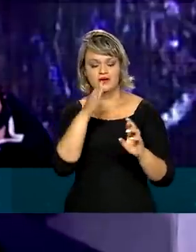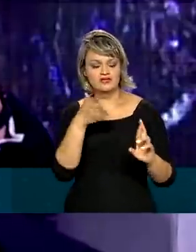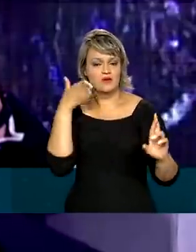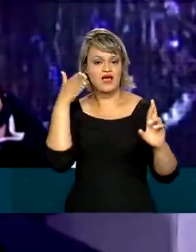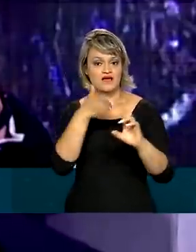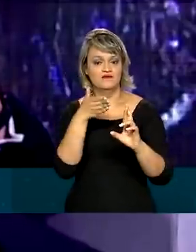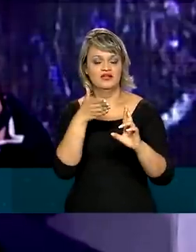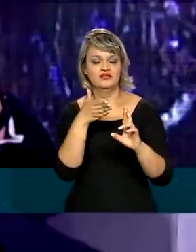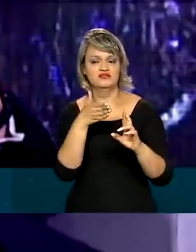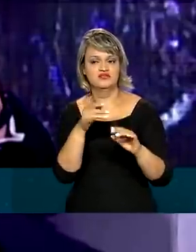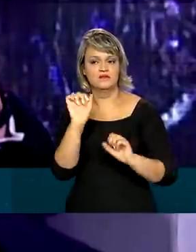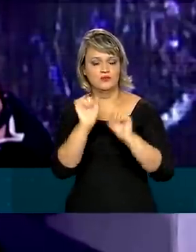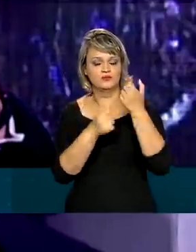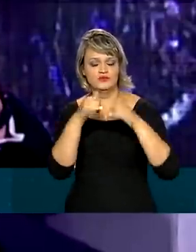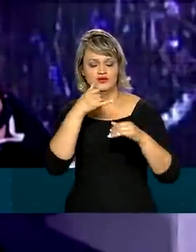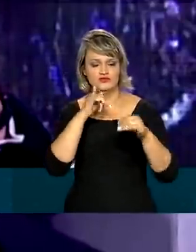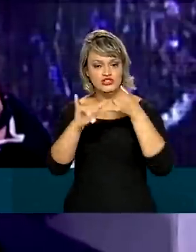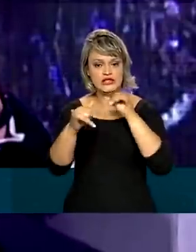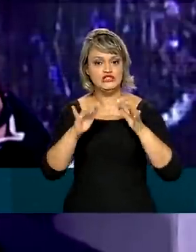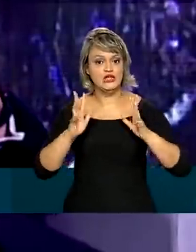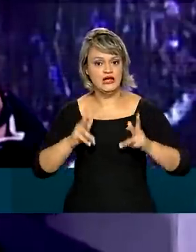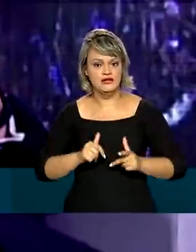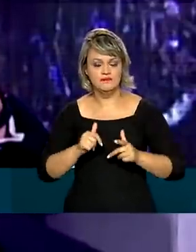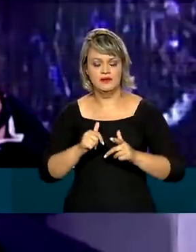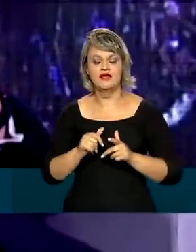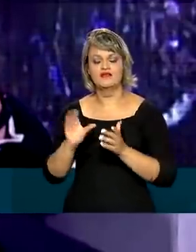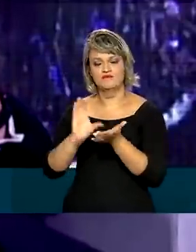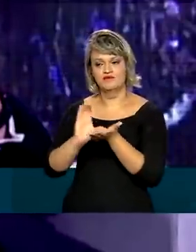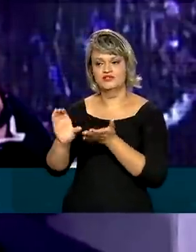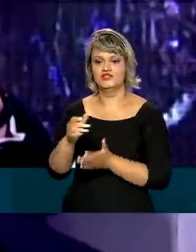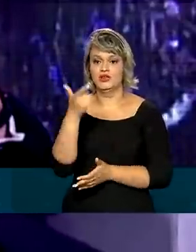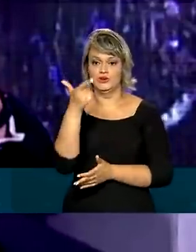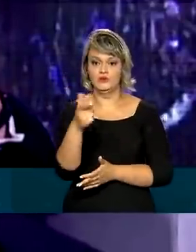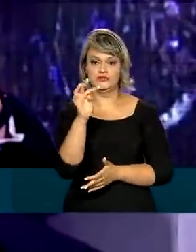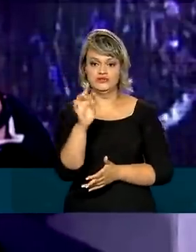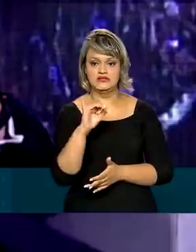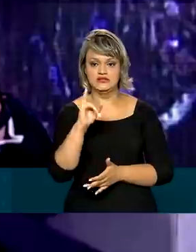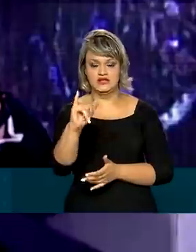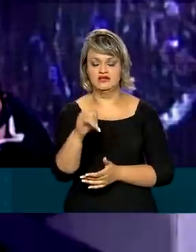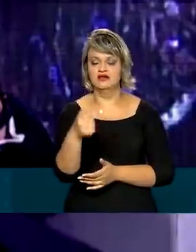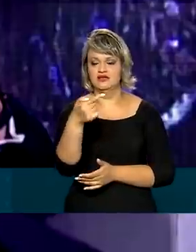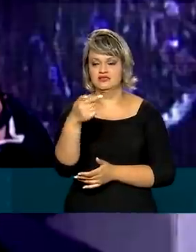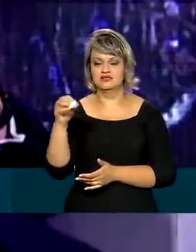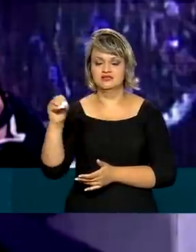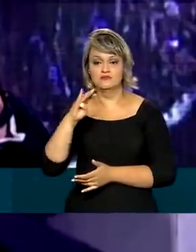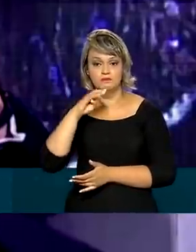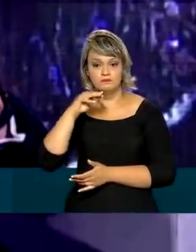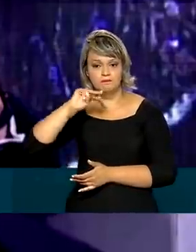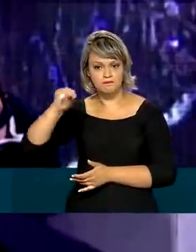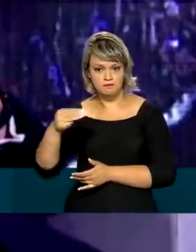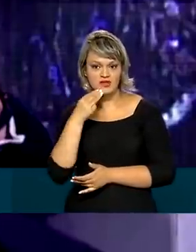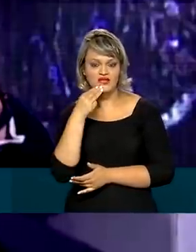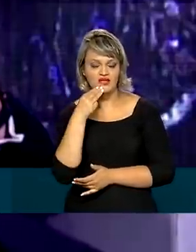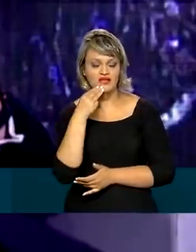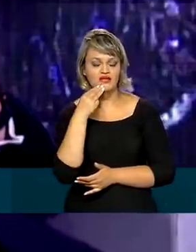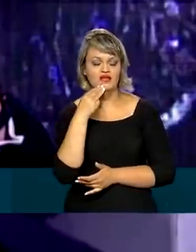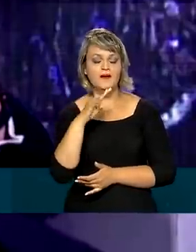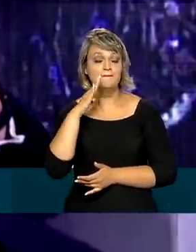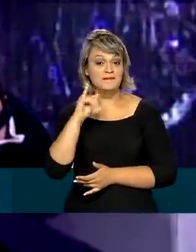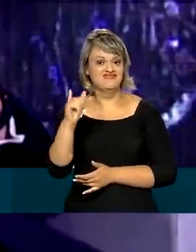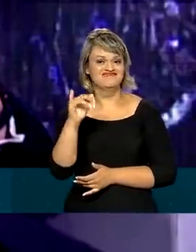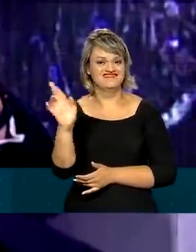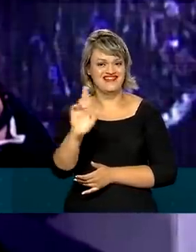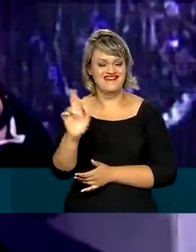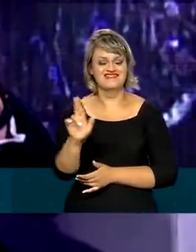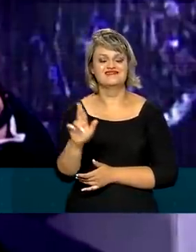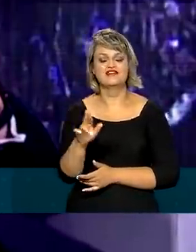energia limpa e que serão investidos 2 trilhões e 700 bilhões de reais para garantir a expansão